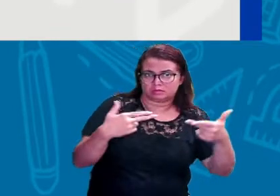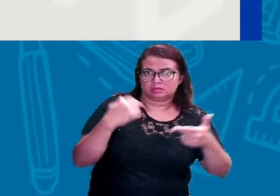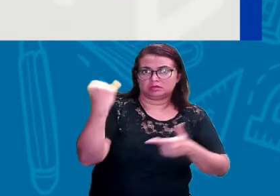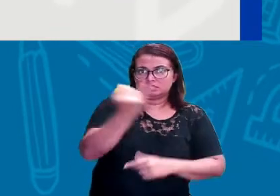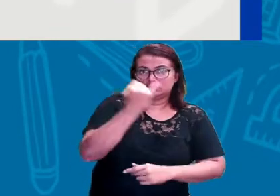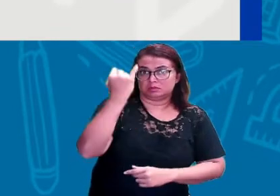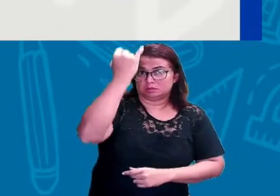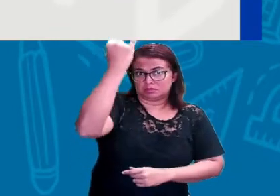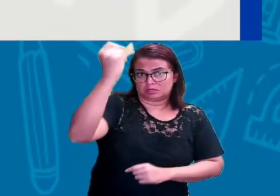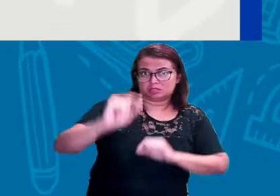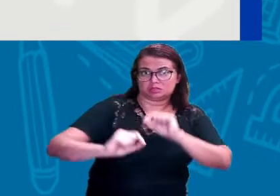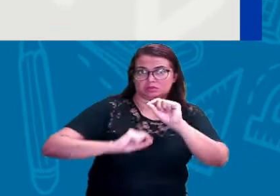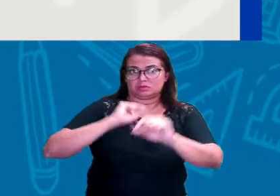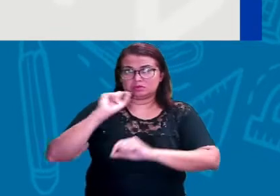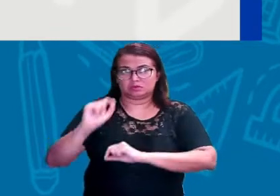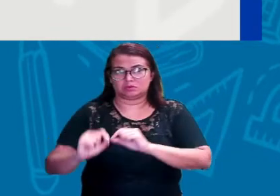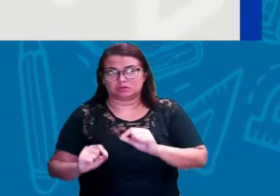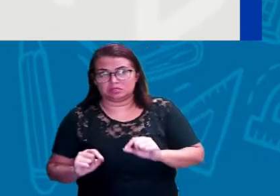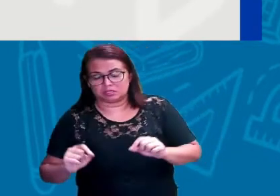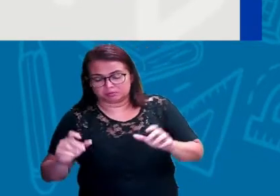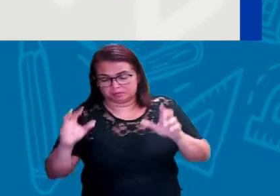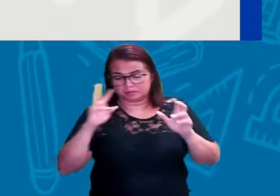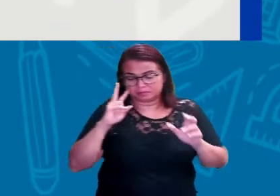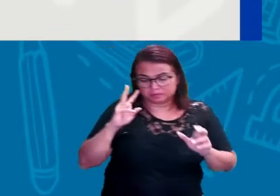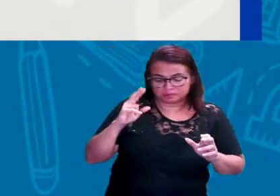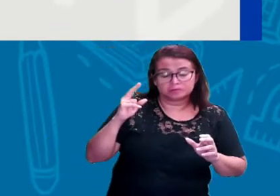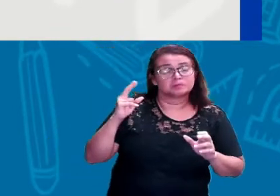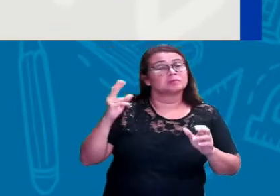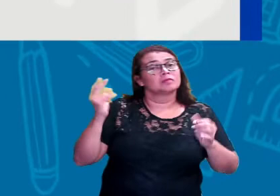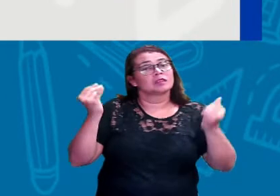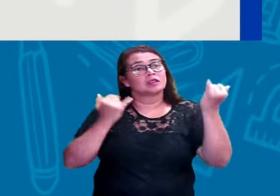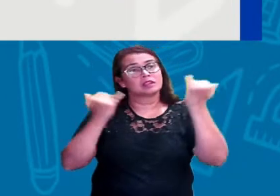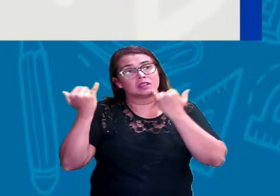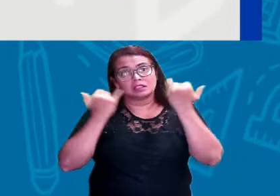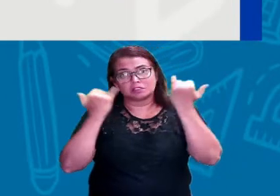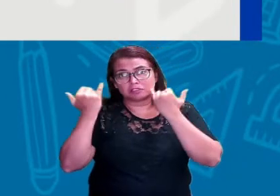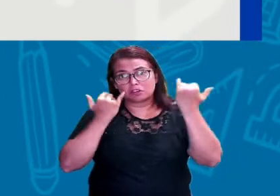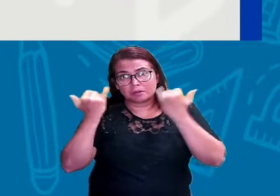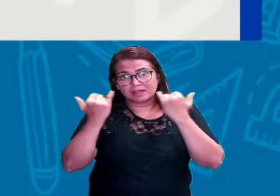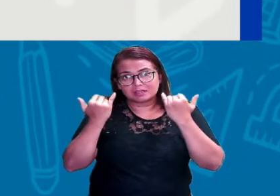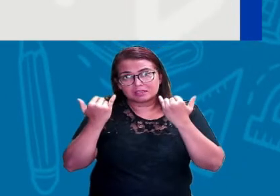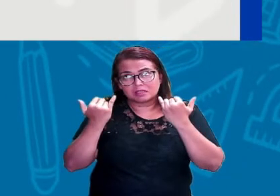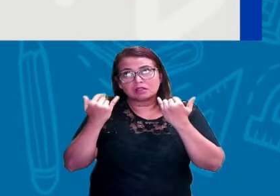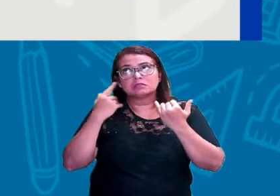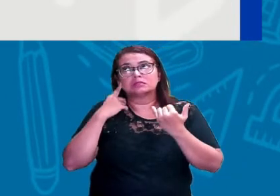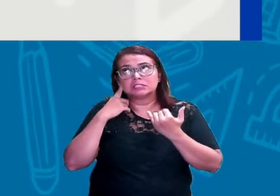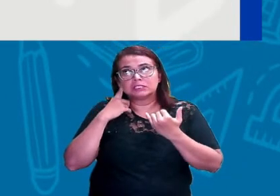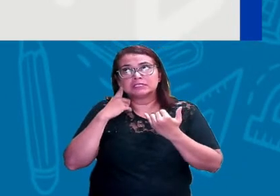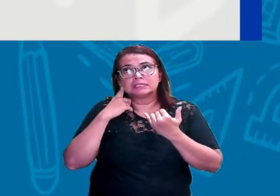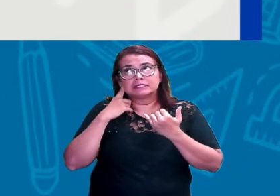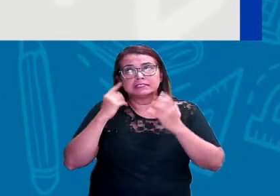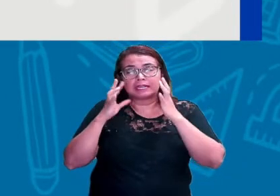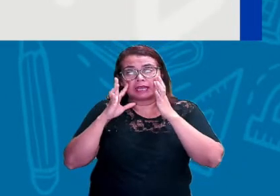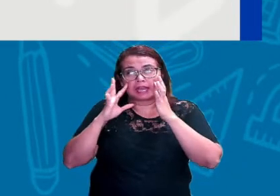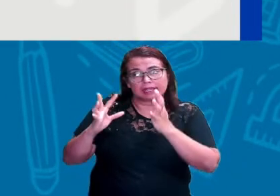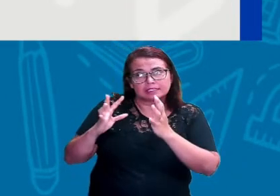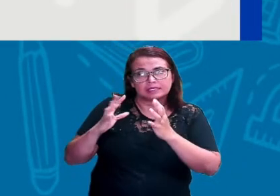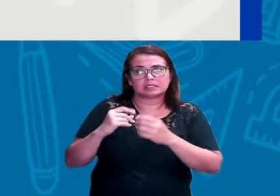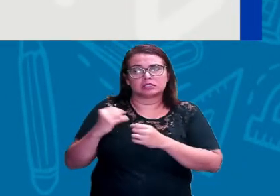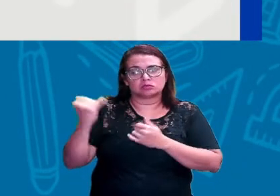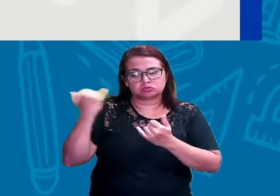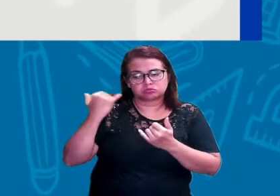fazer a leitura atenta de todas as informações. Então se você tem as informações